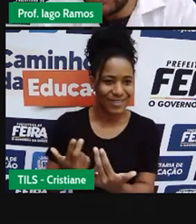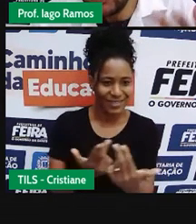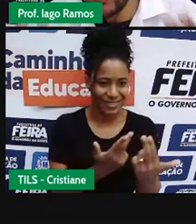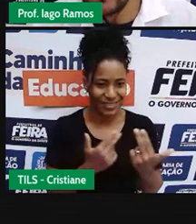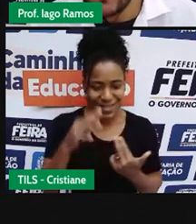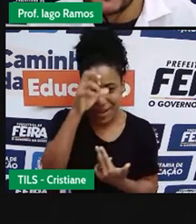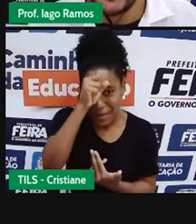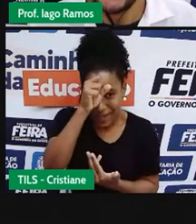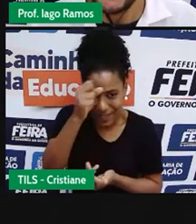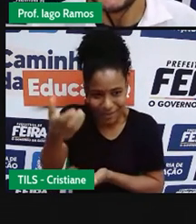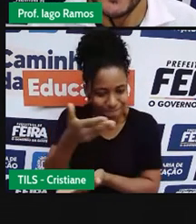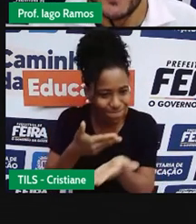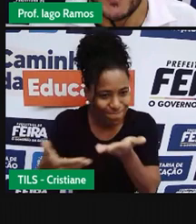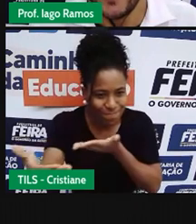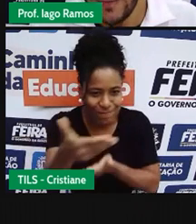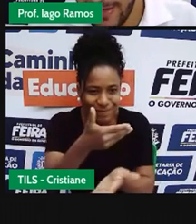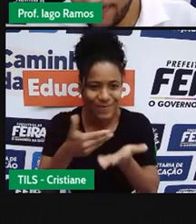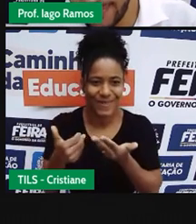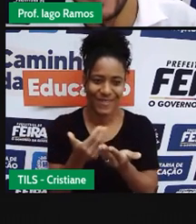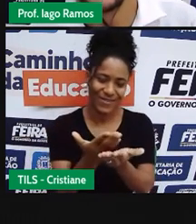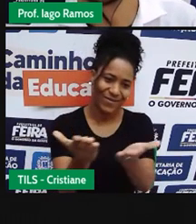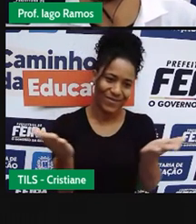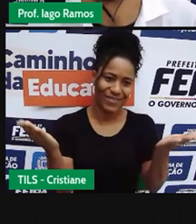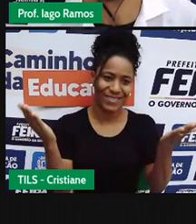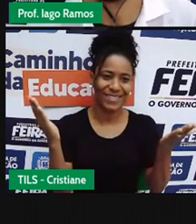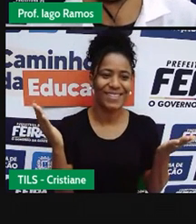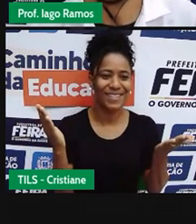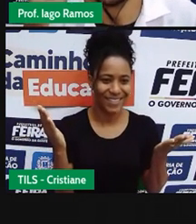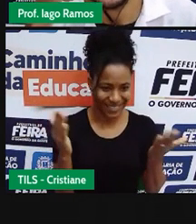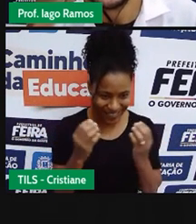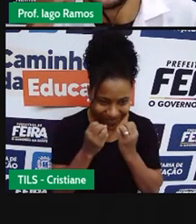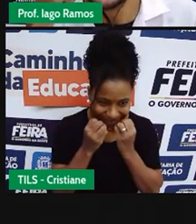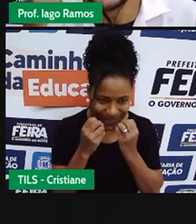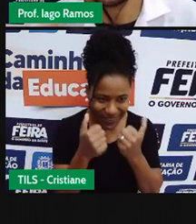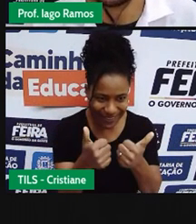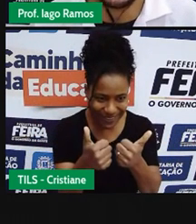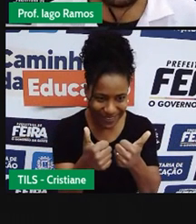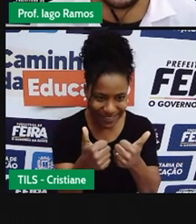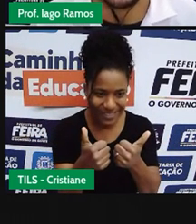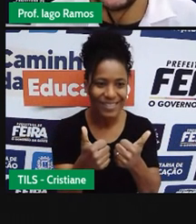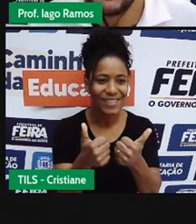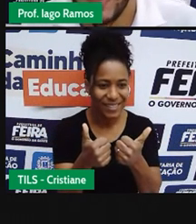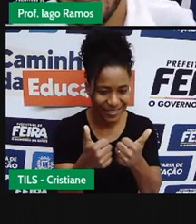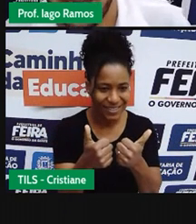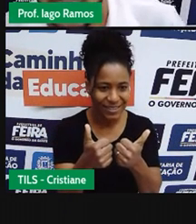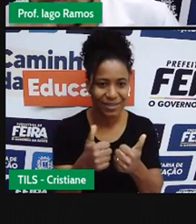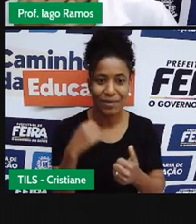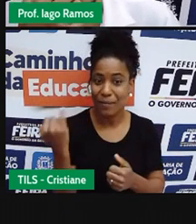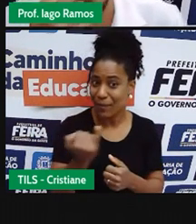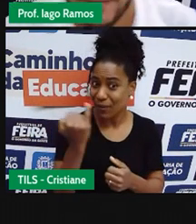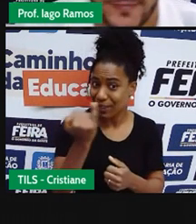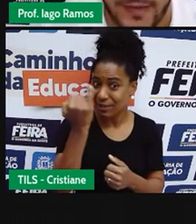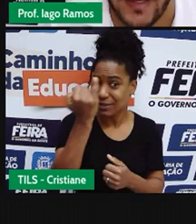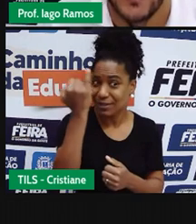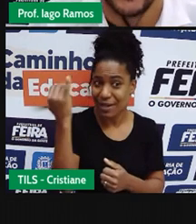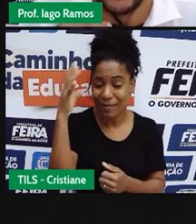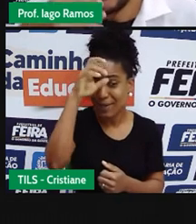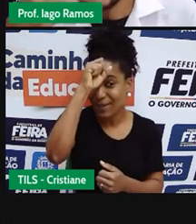Aprendendo junto com você essa que é a verdade, tá bom? E o que é que foi importante para essa aula?